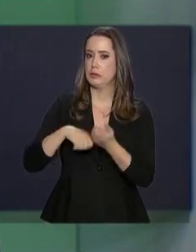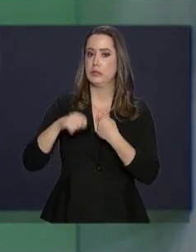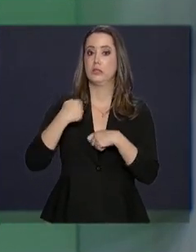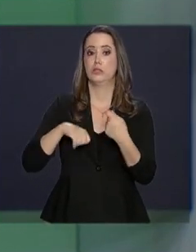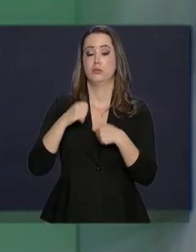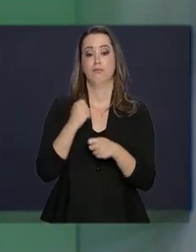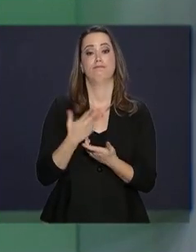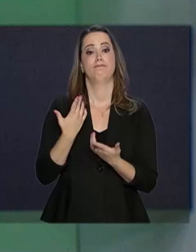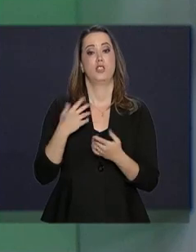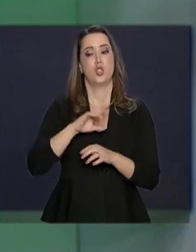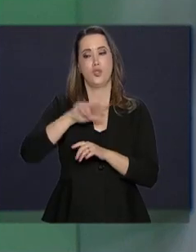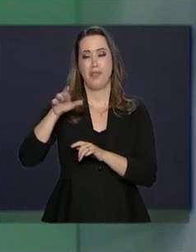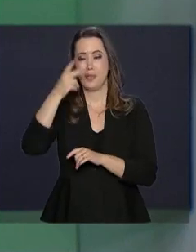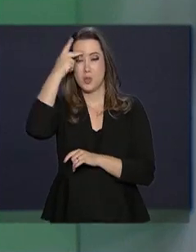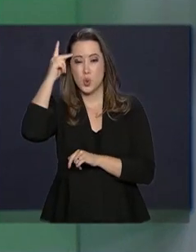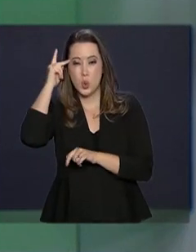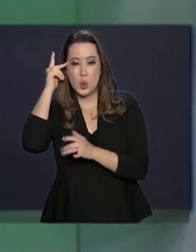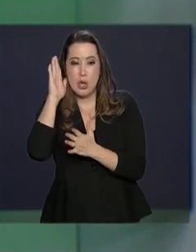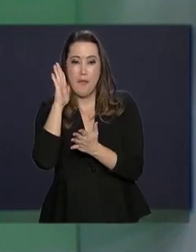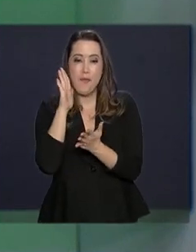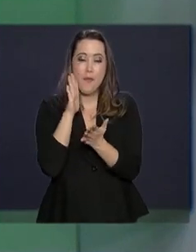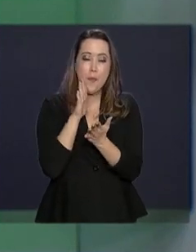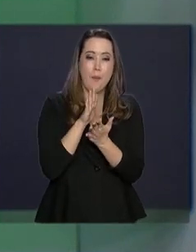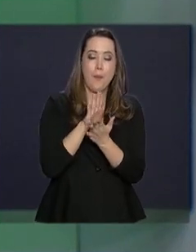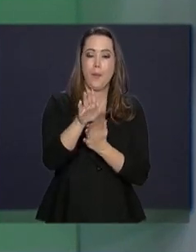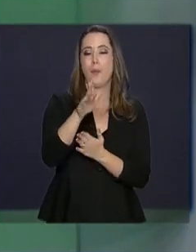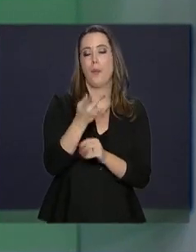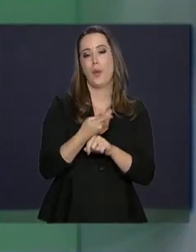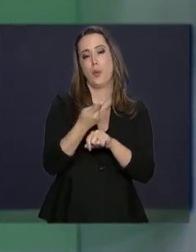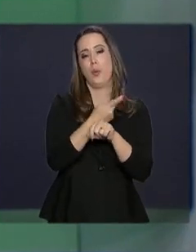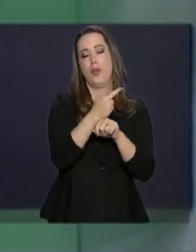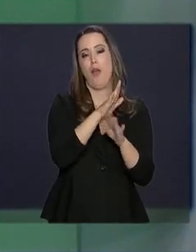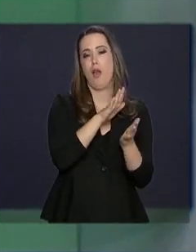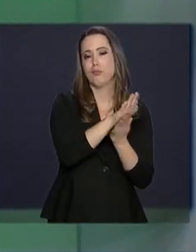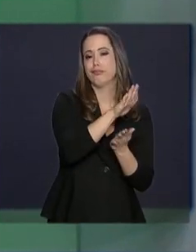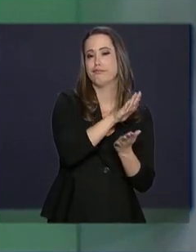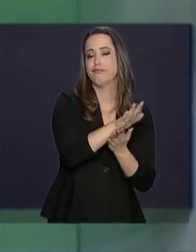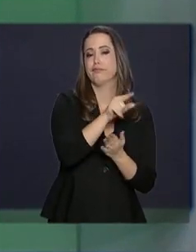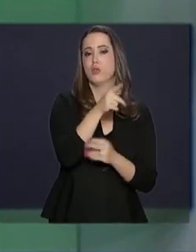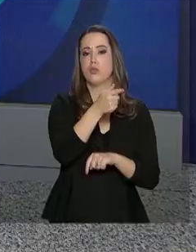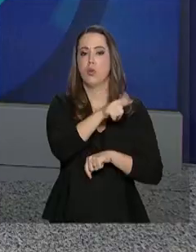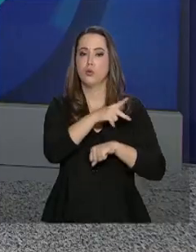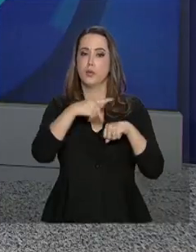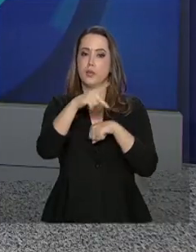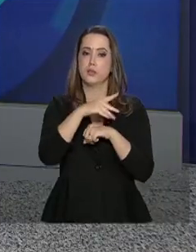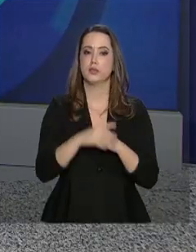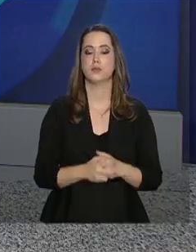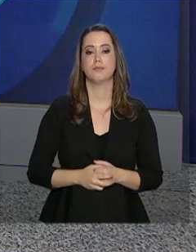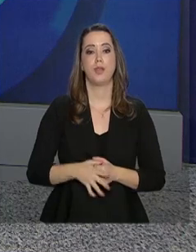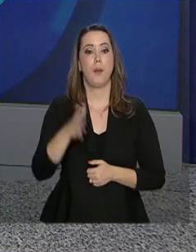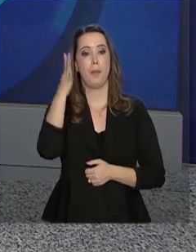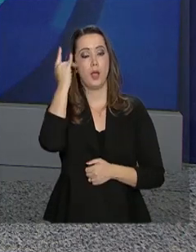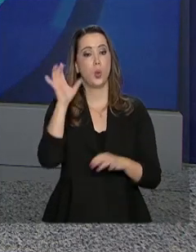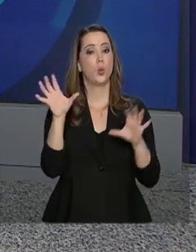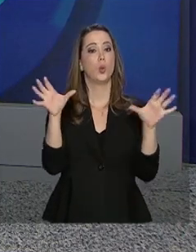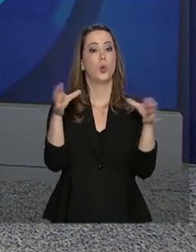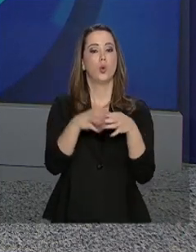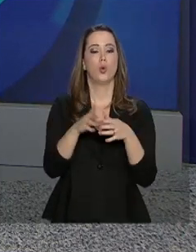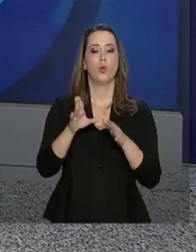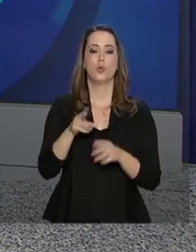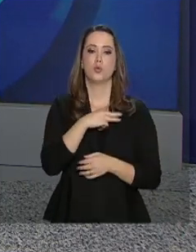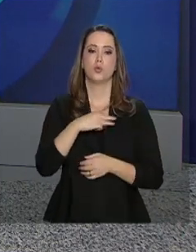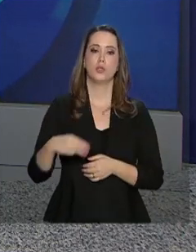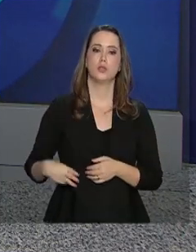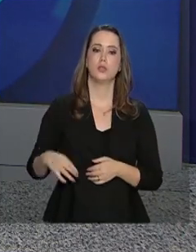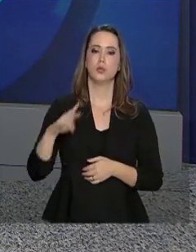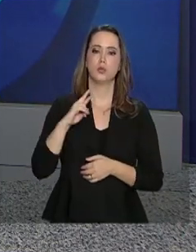econômica, o que tem levado muitos venezuelanos a procurarem asilo em países vizinhos. E amanhã, uma comitiva formada por